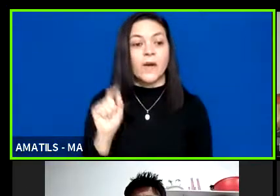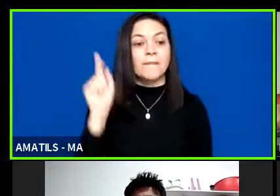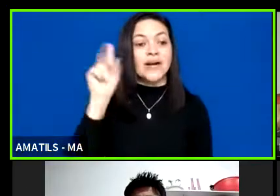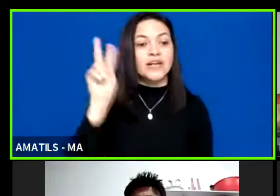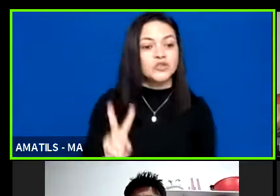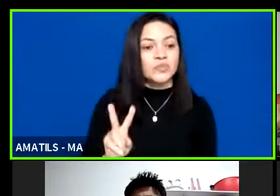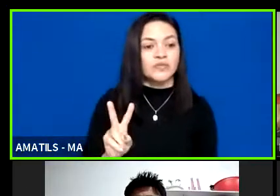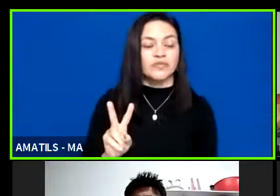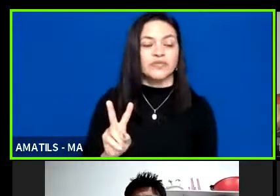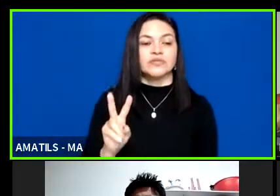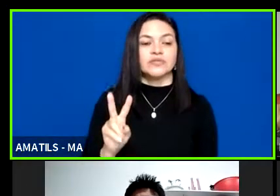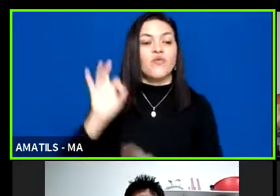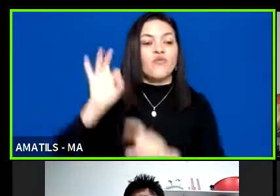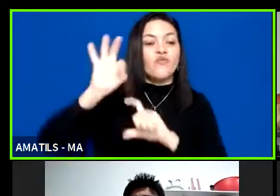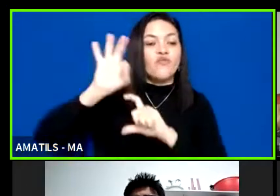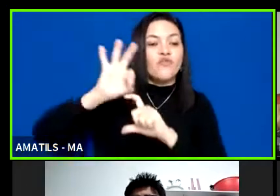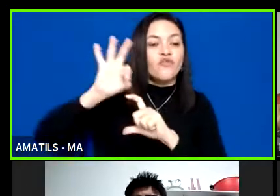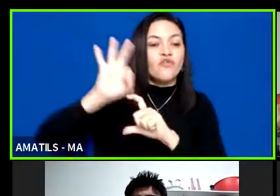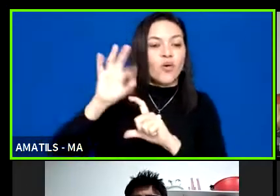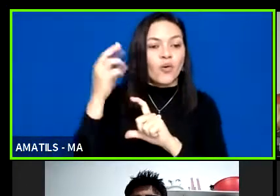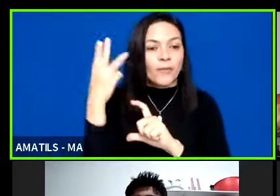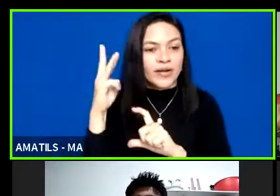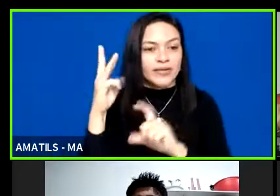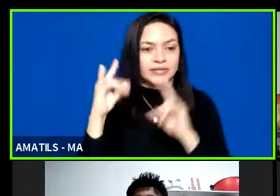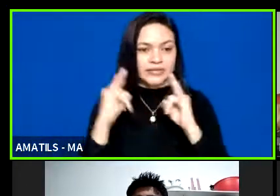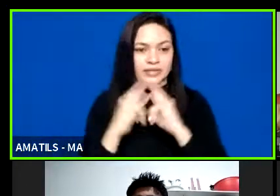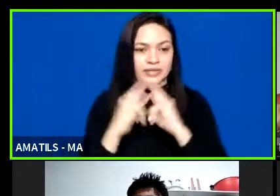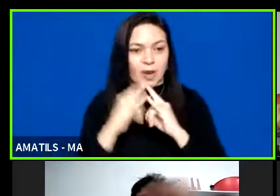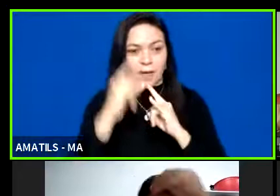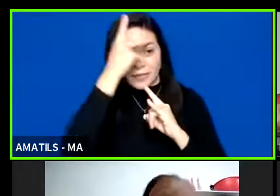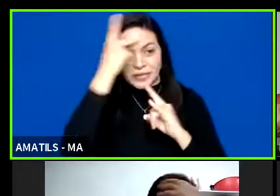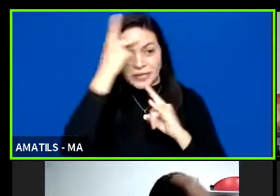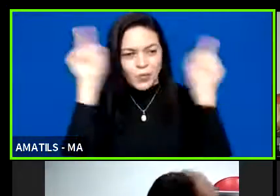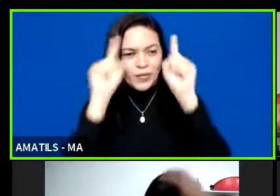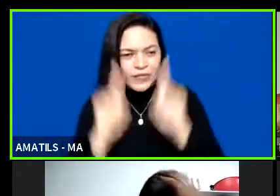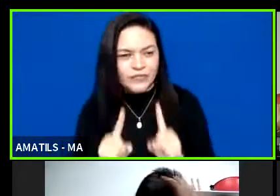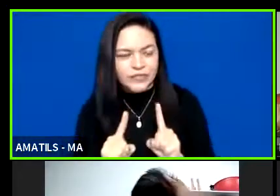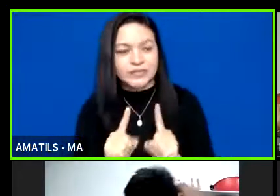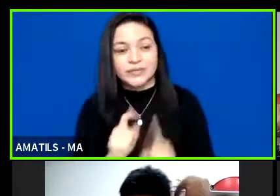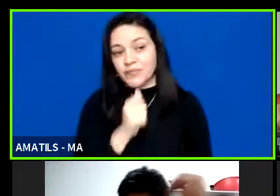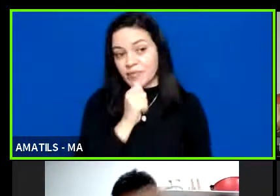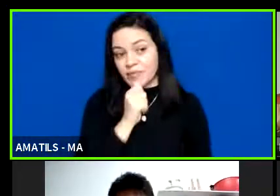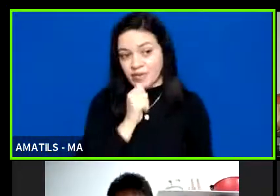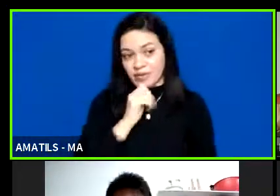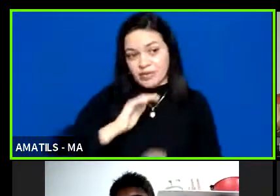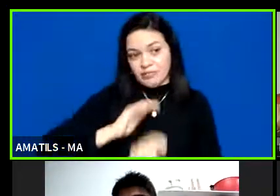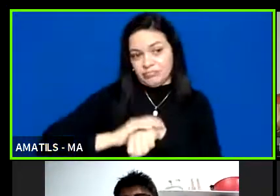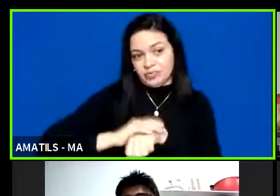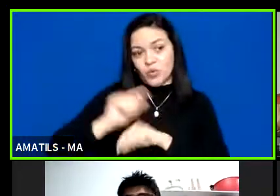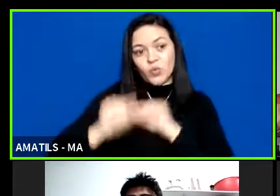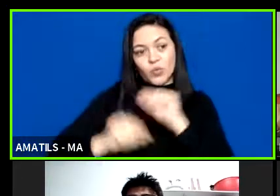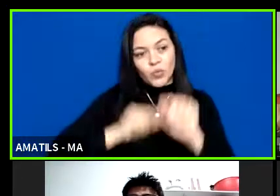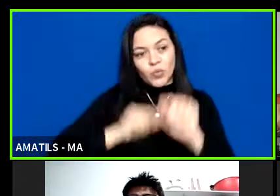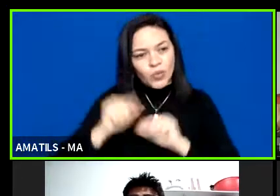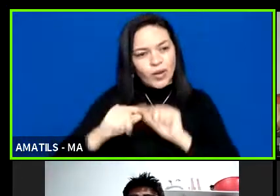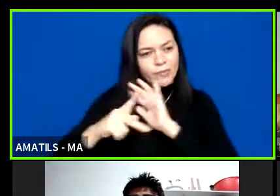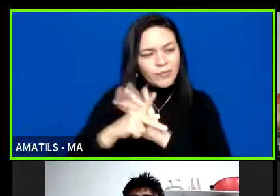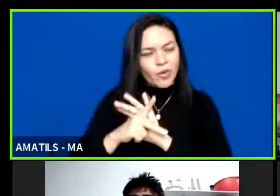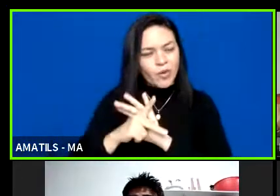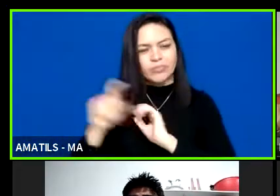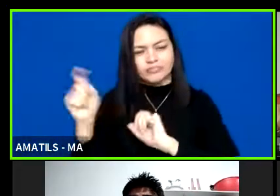o Fórum Aranhense das Entidades de Pessoas com Deficiência, ainda a gestão anterior se reúne